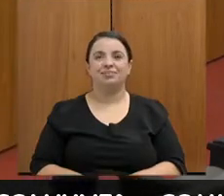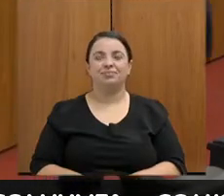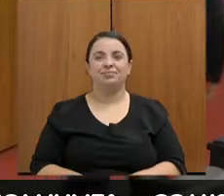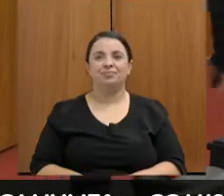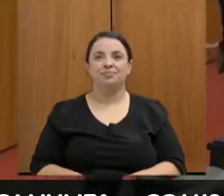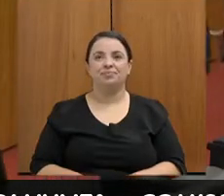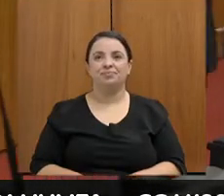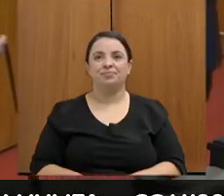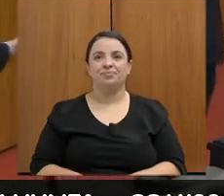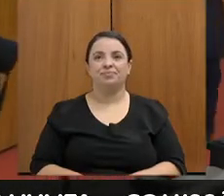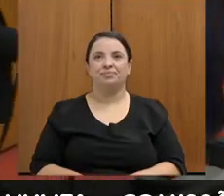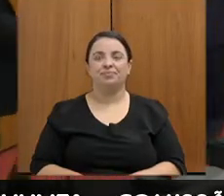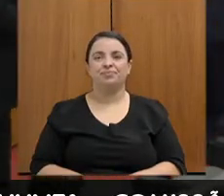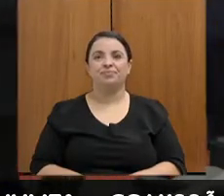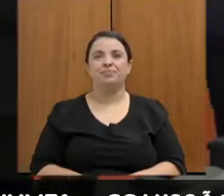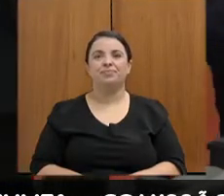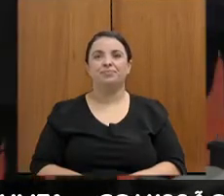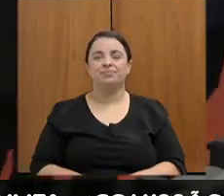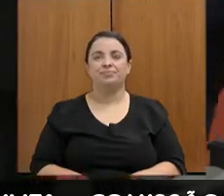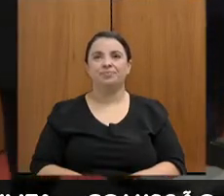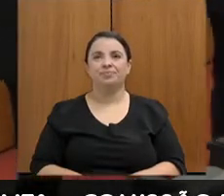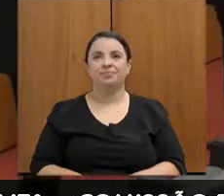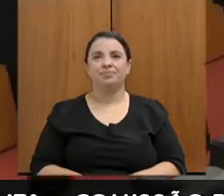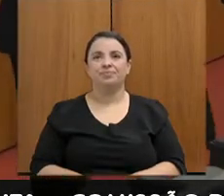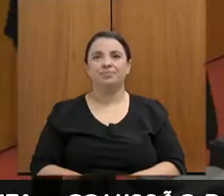Obrigado. Obrigado. Obrigado.